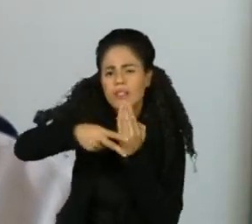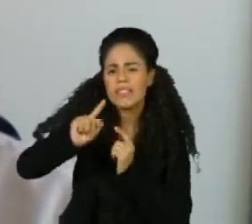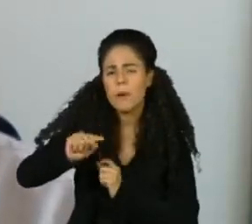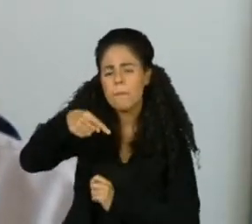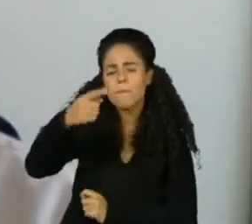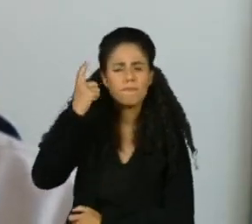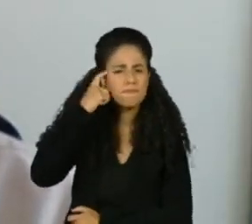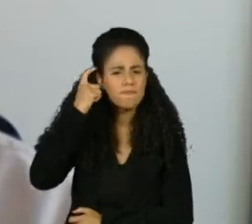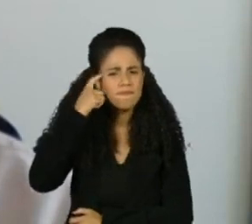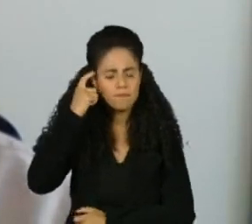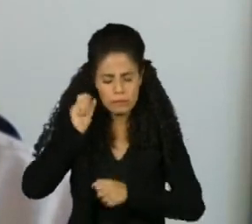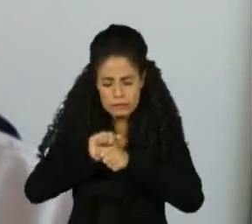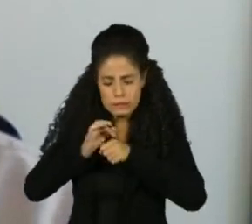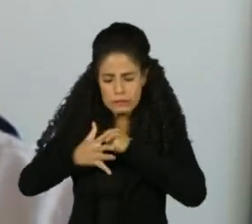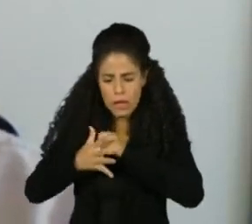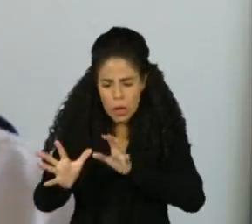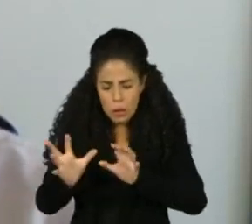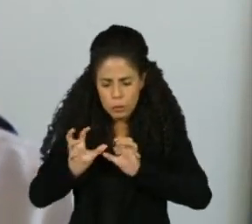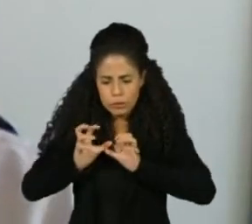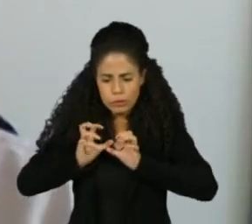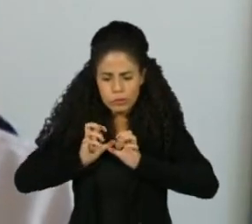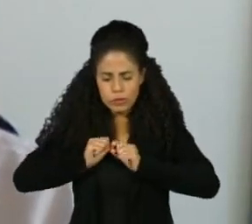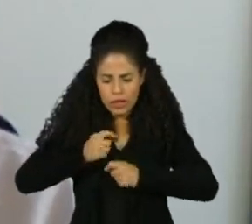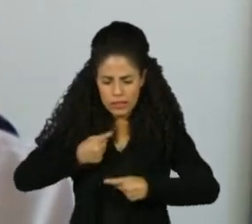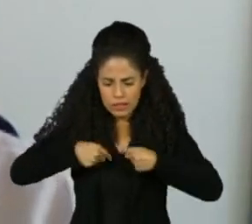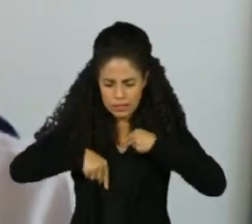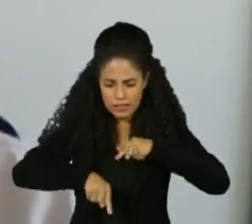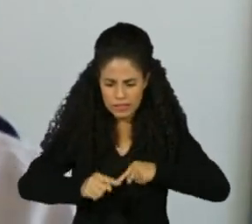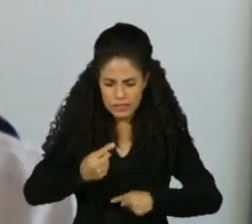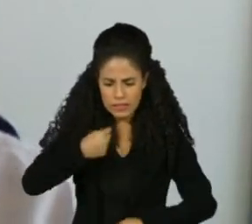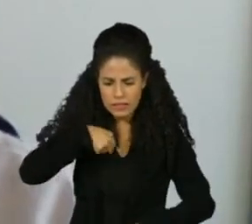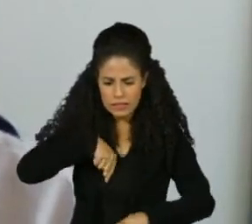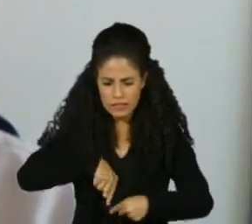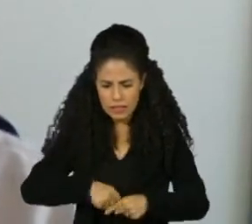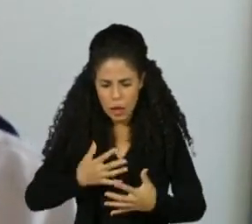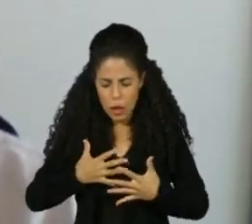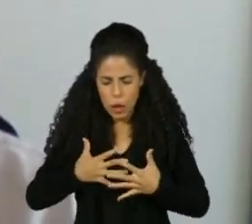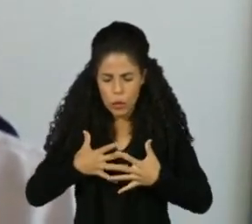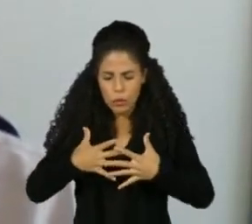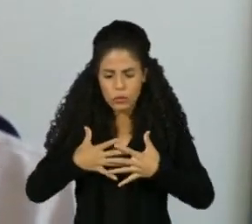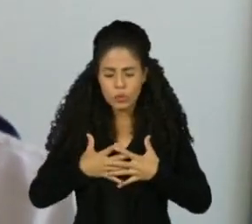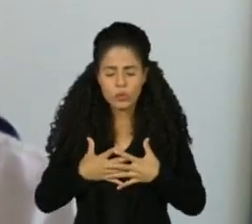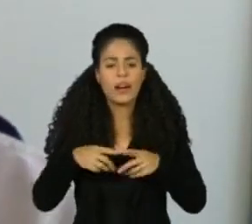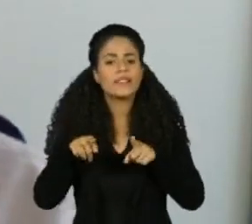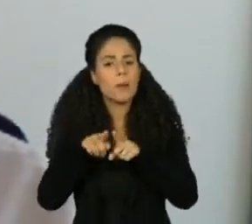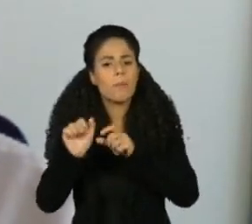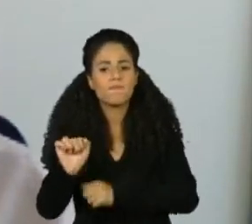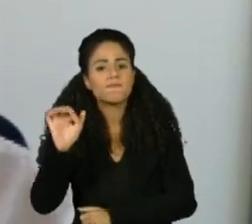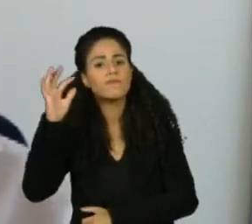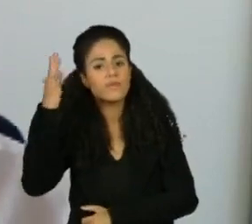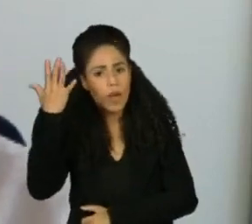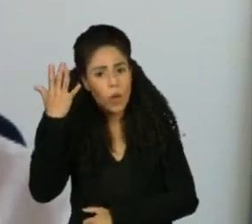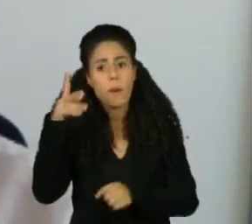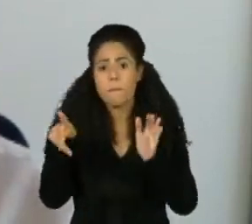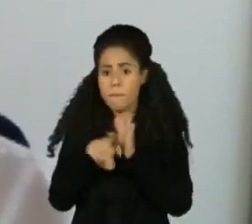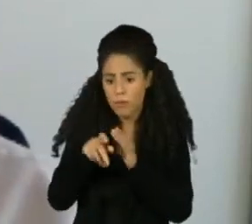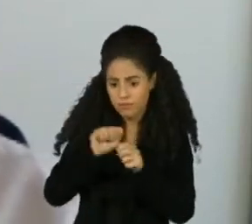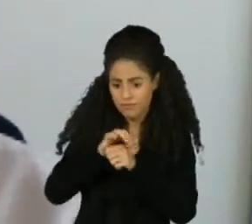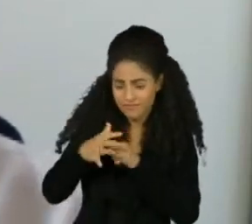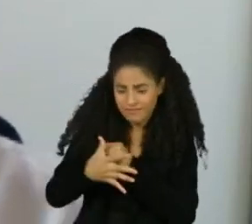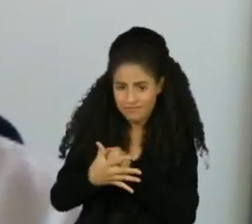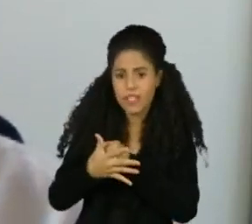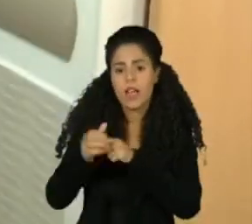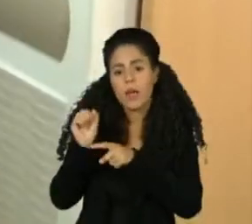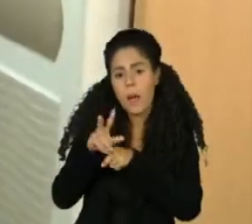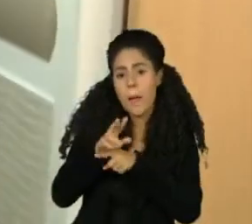pelo vírus, que levou a uma cicatriz, ou um processo inflamatório crônico pela autoimunidade, que ainda precisa